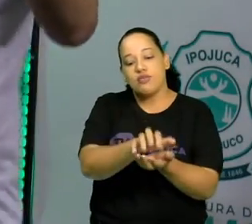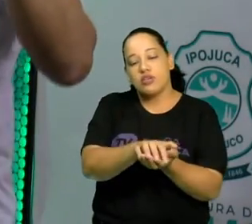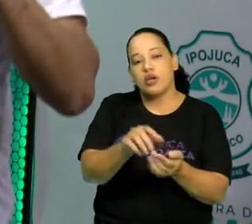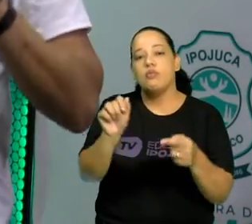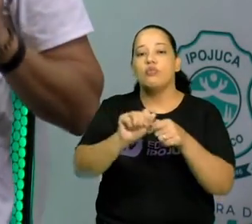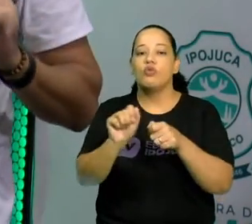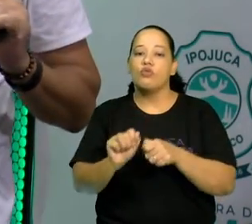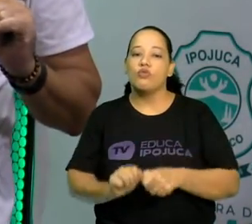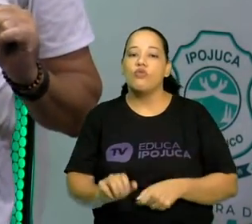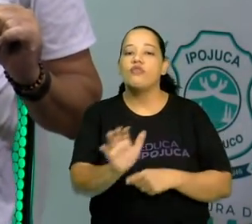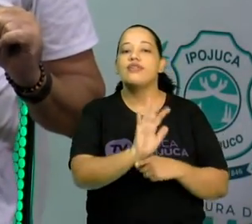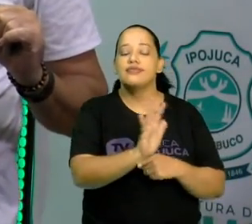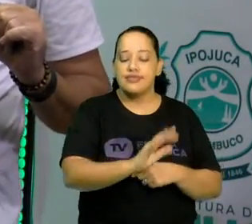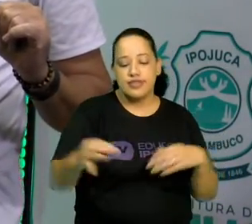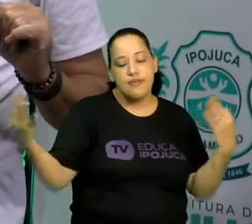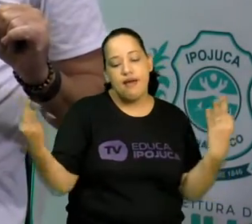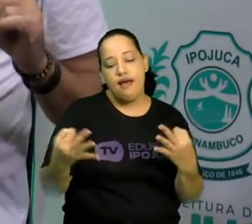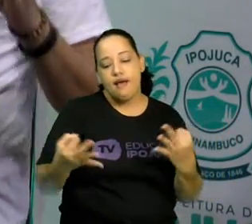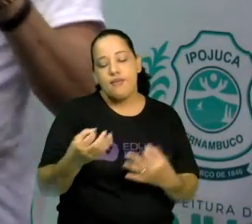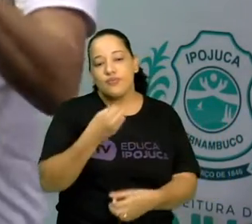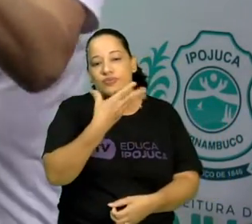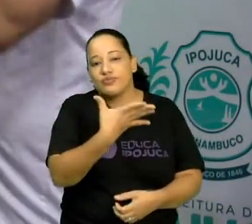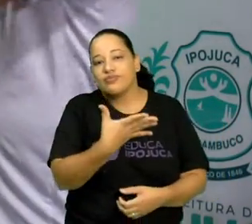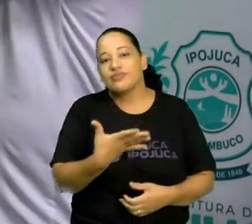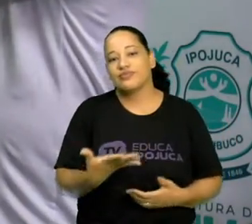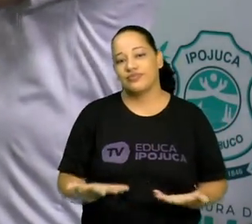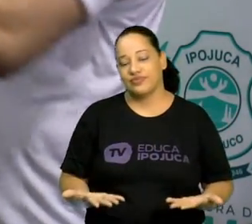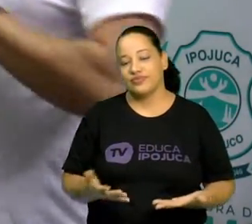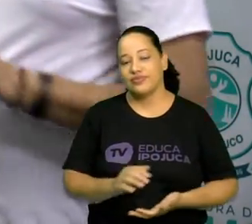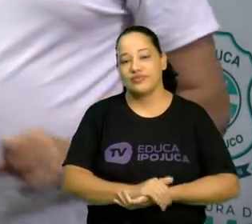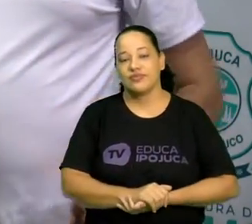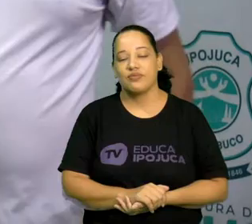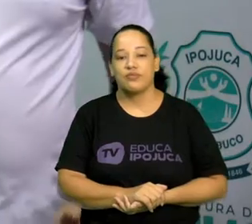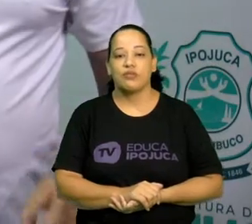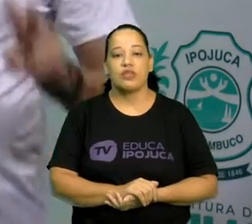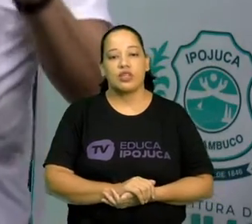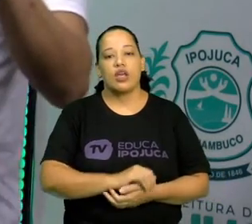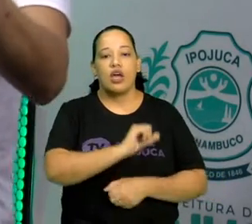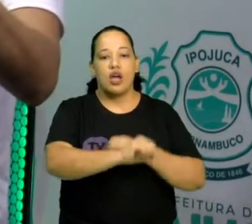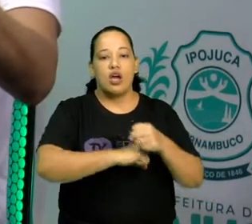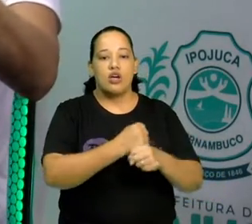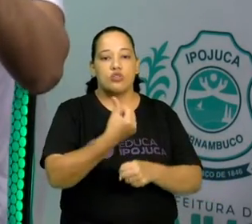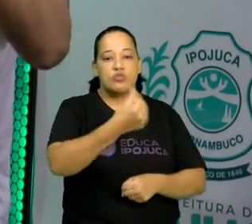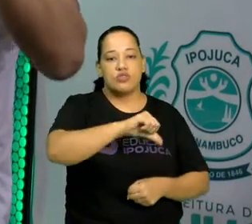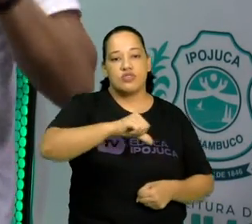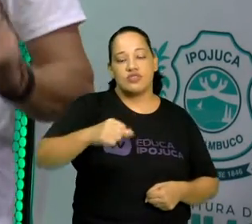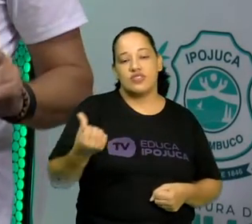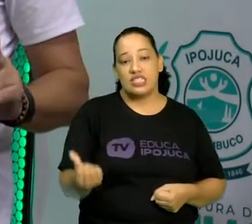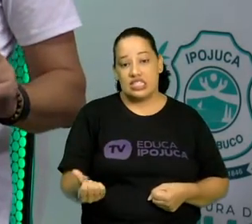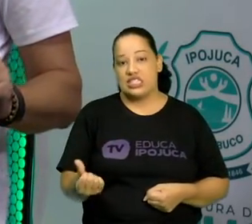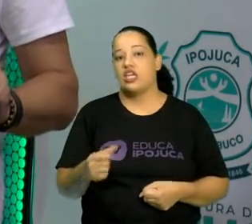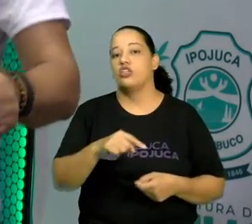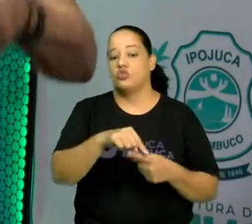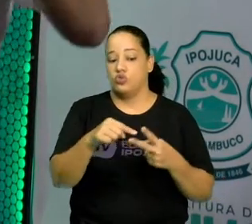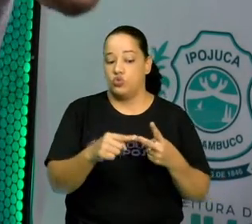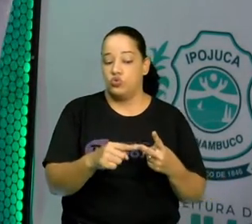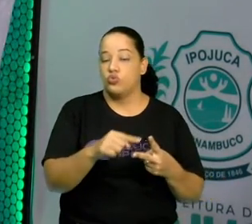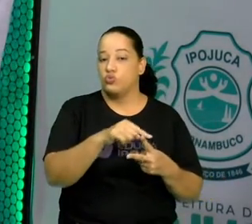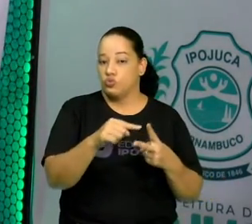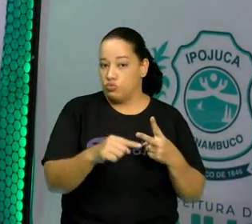cinema e de excelentes qualidades, não é? Em 1996, dois caras arretados,